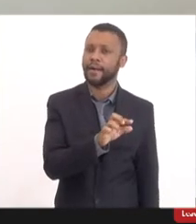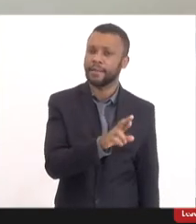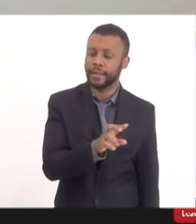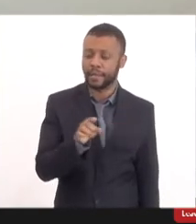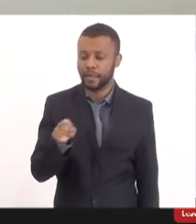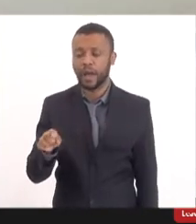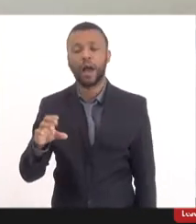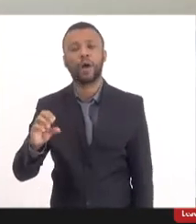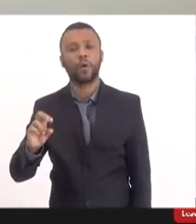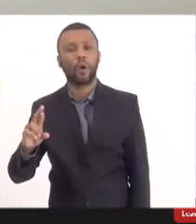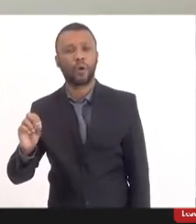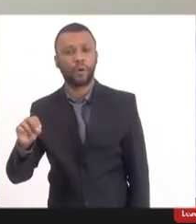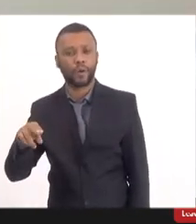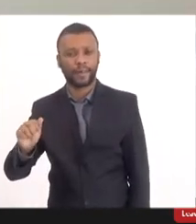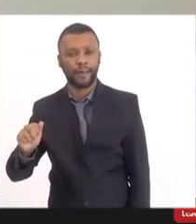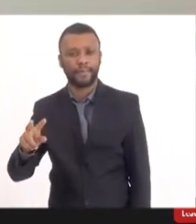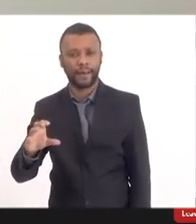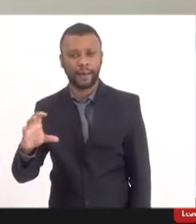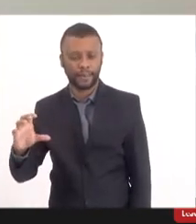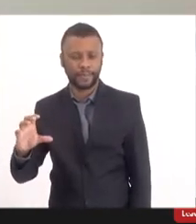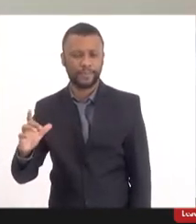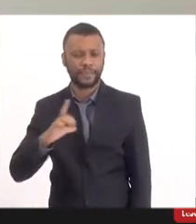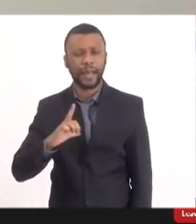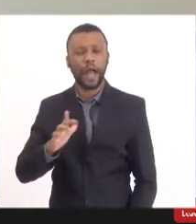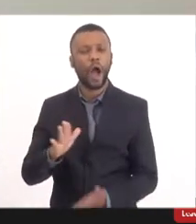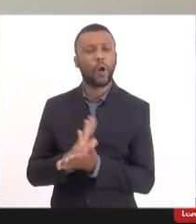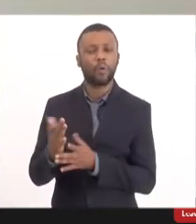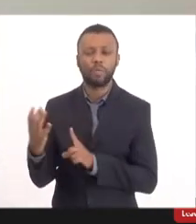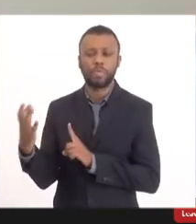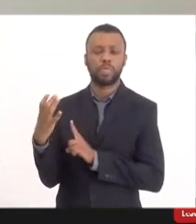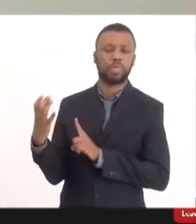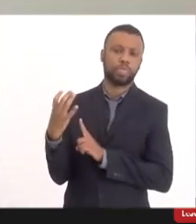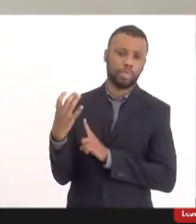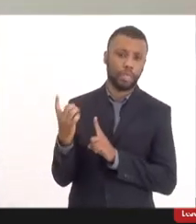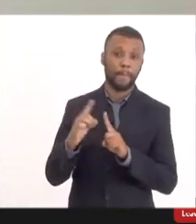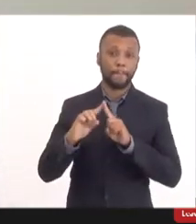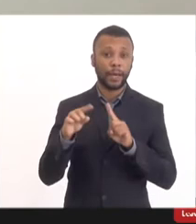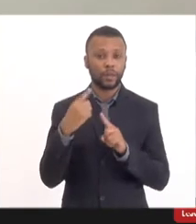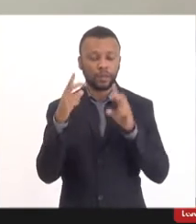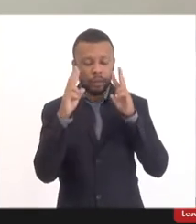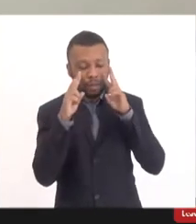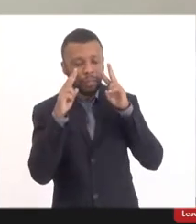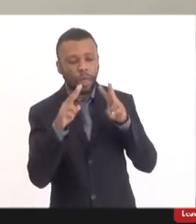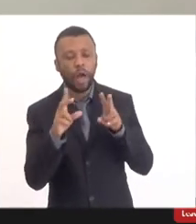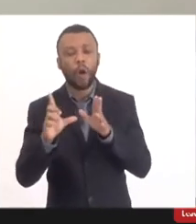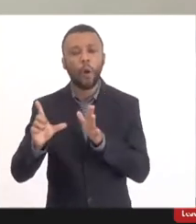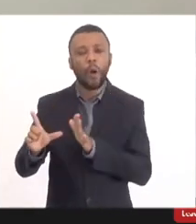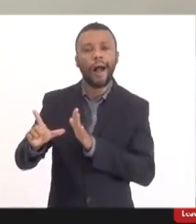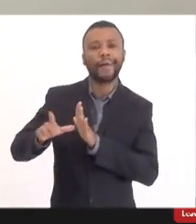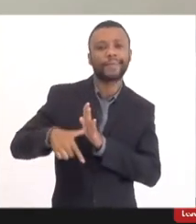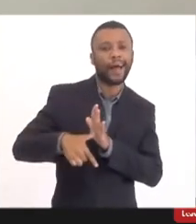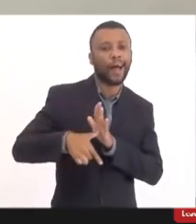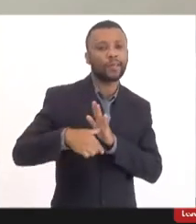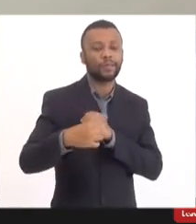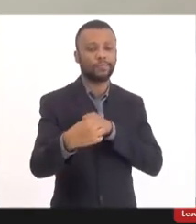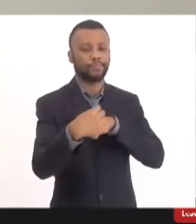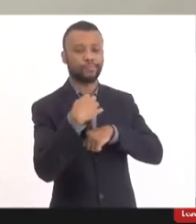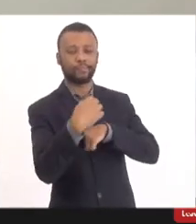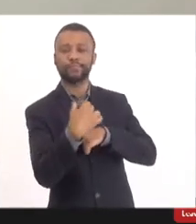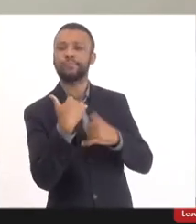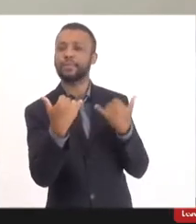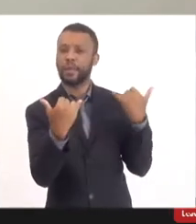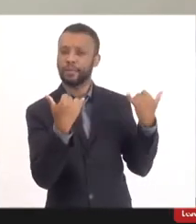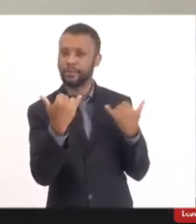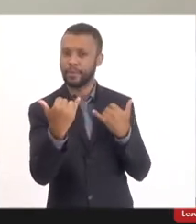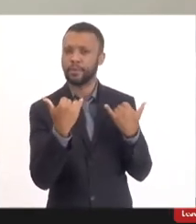Considerando que a gente tem um atraso de digitação, e aí o que eu estou querendo dizer. As vacinas,